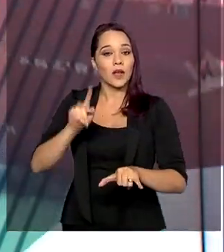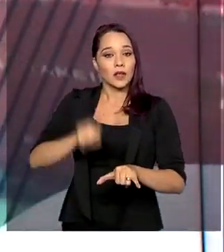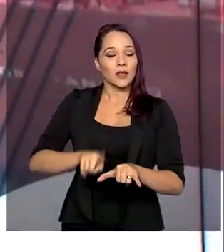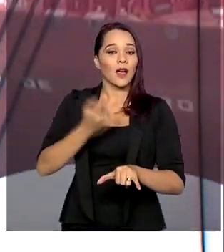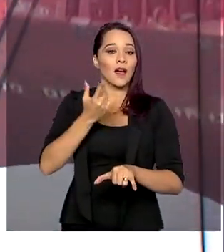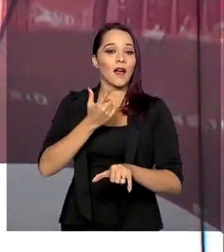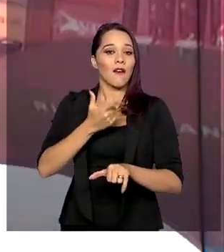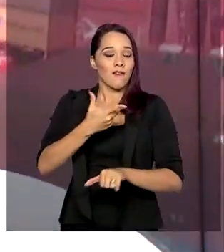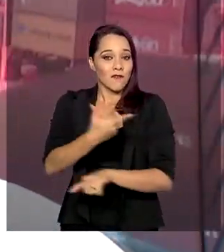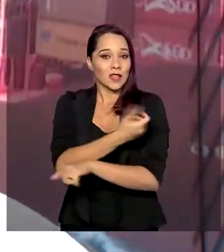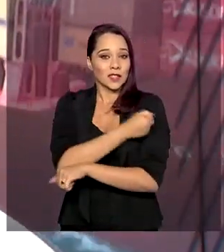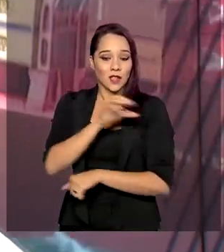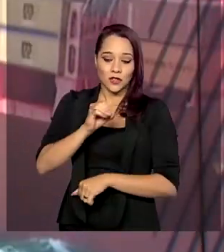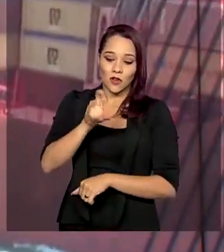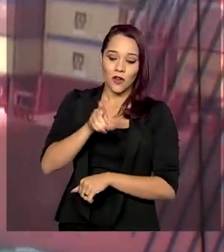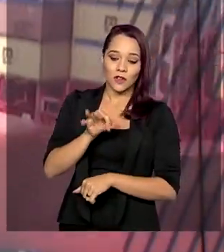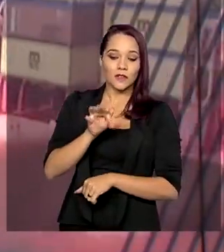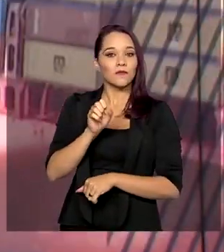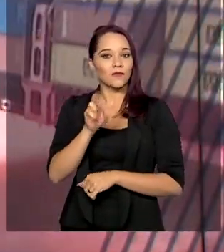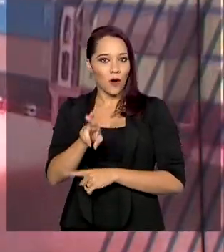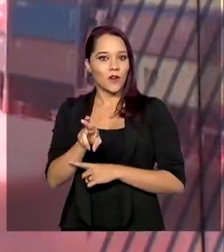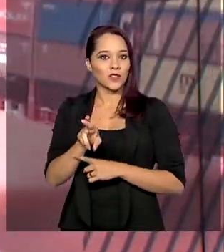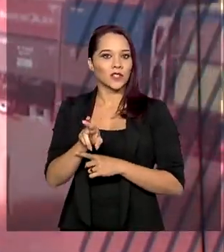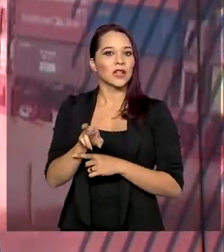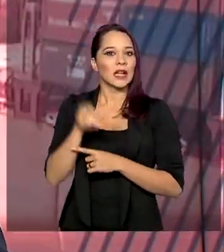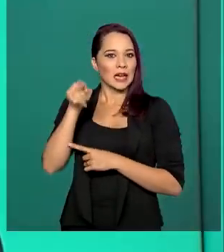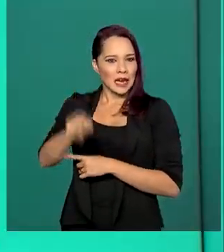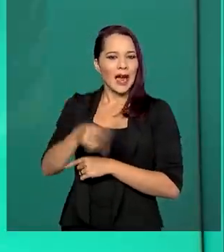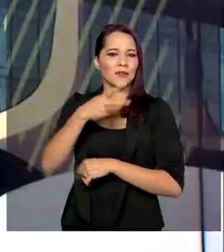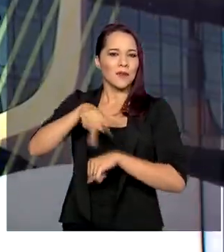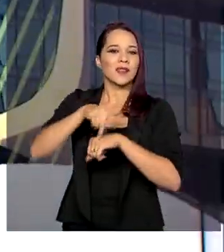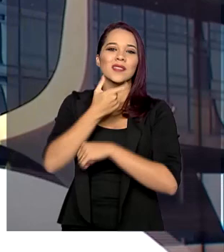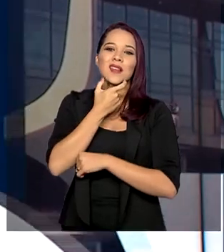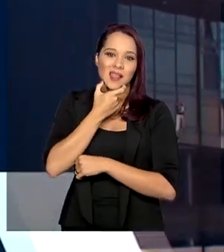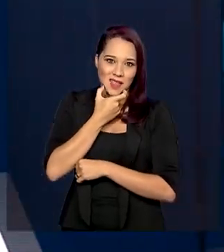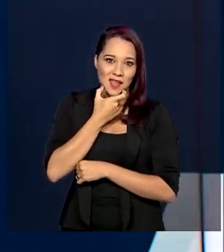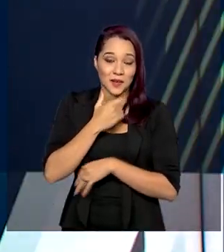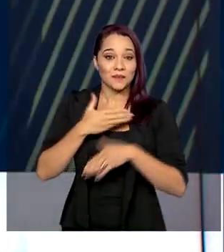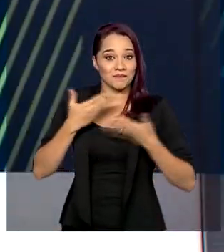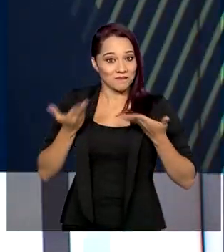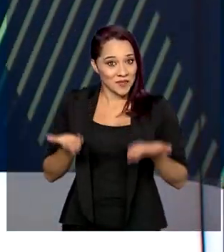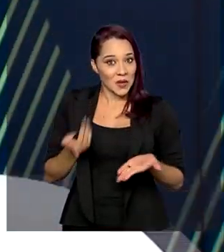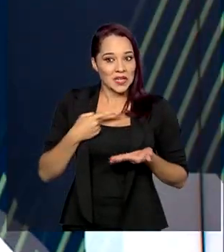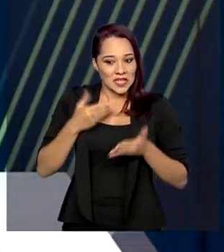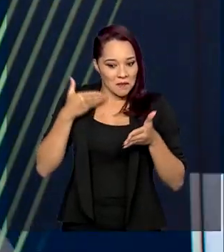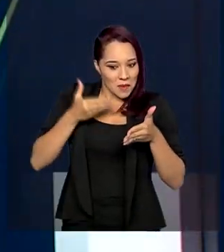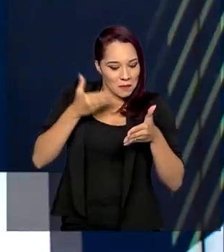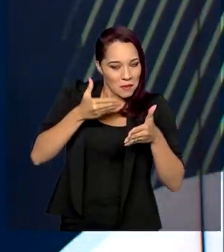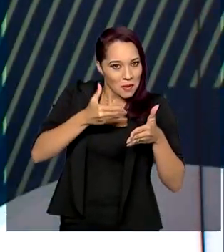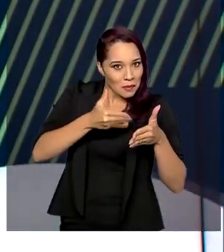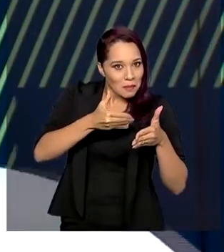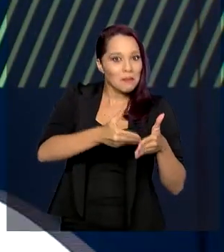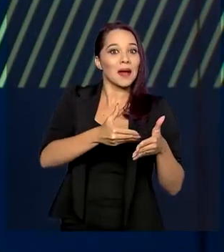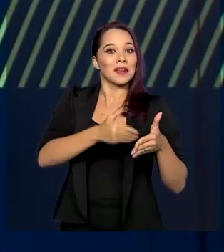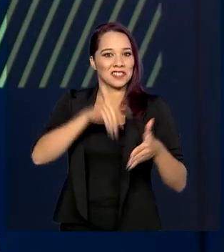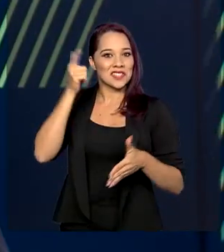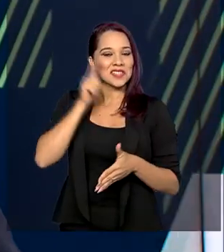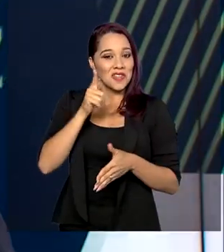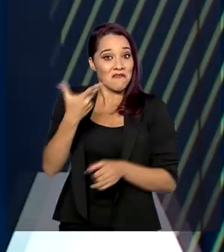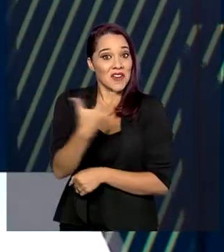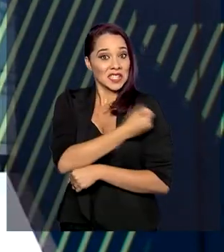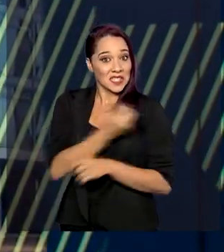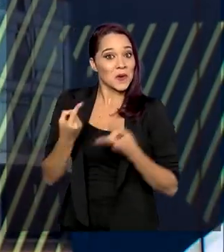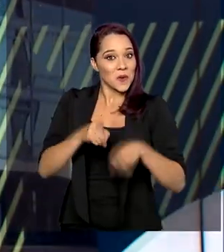Oxford desenvolvida pelo laboratório AstraZeneca lá da Inglaterra. Ou seja, estamos cada vez mais perto de termos uma